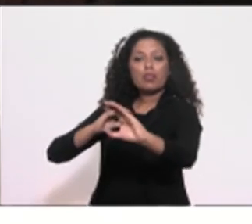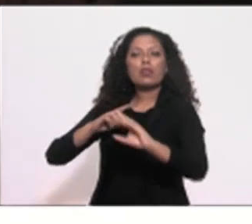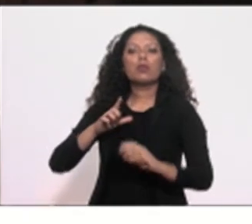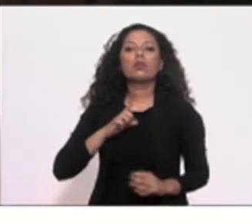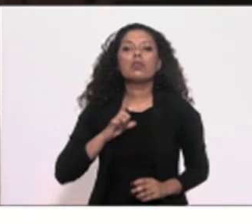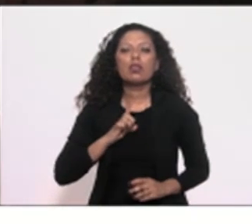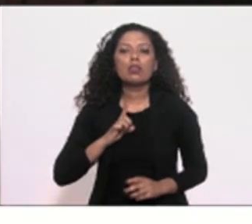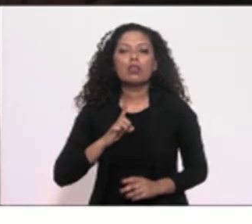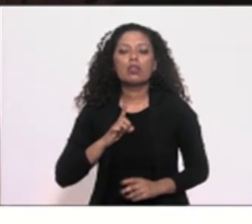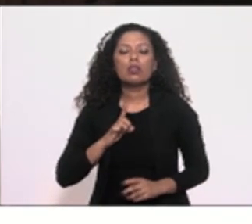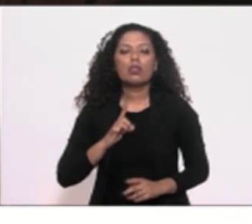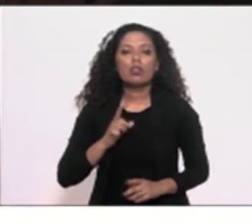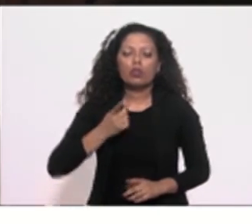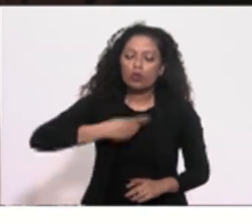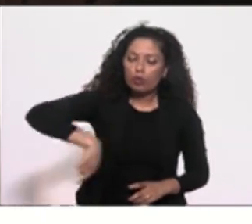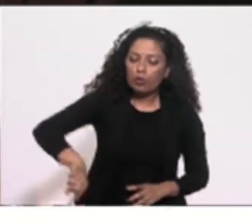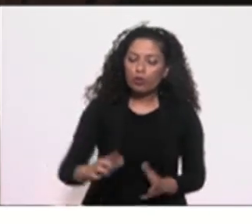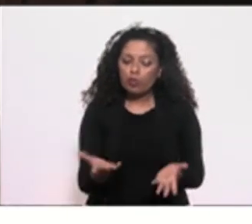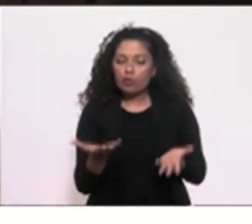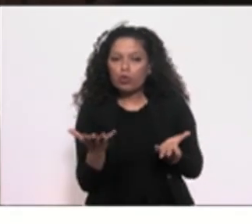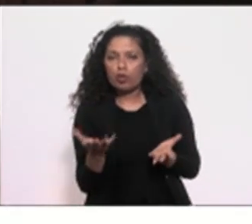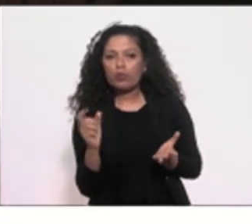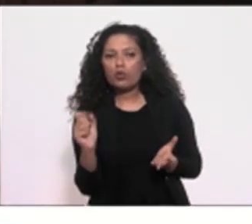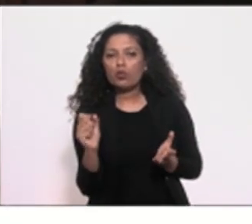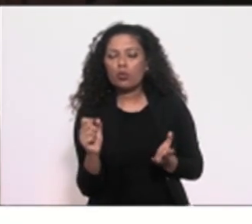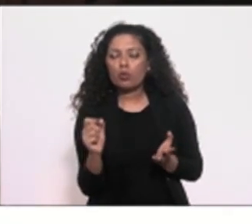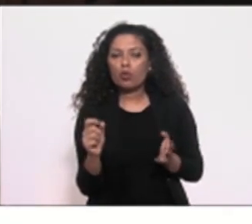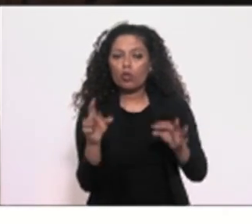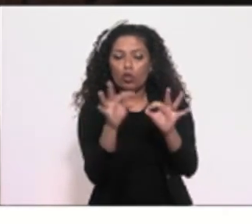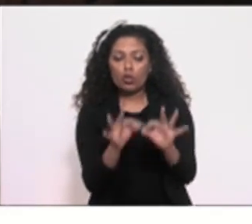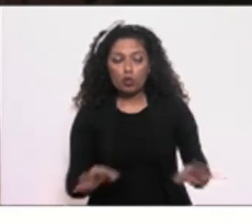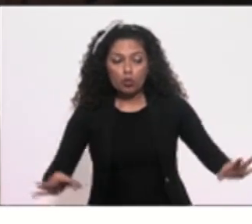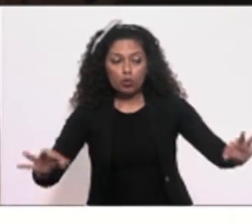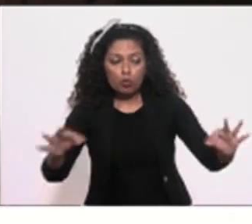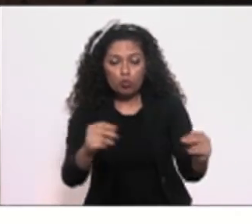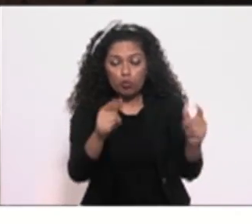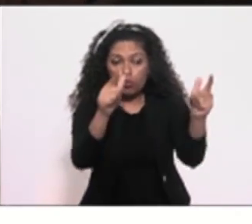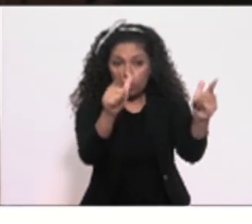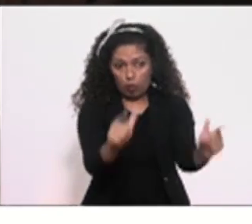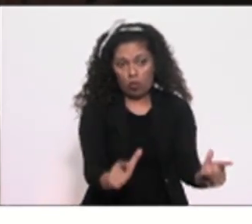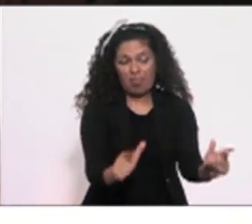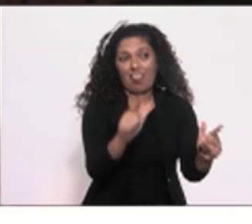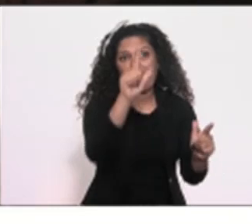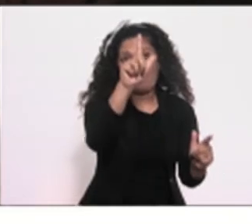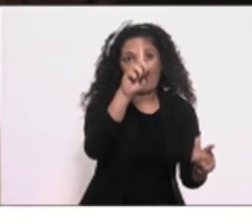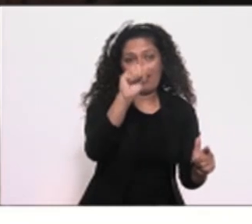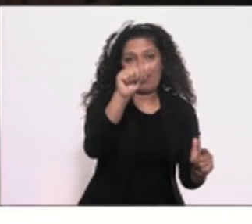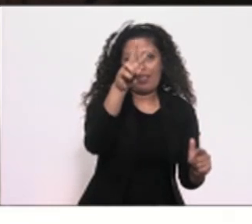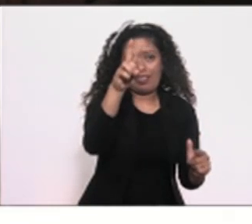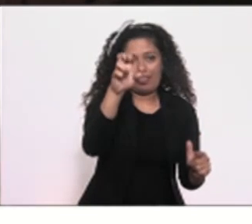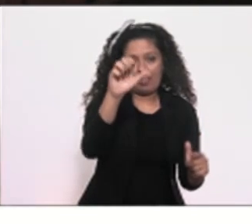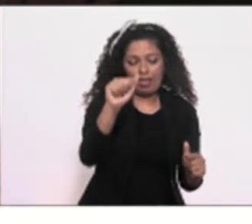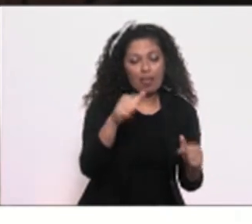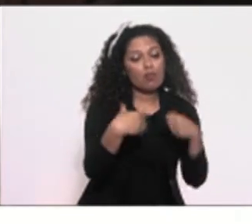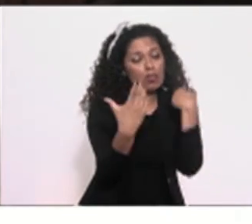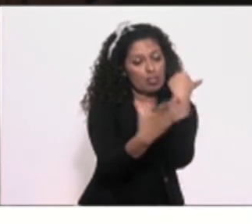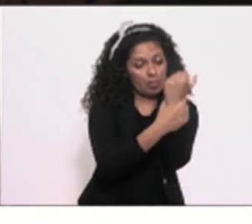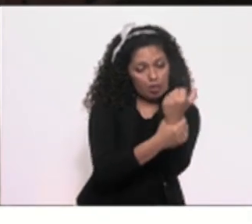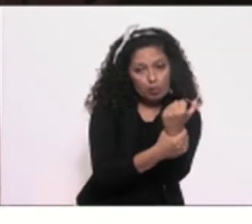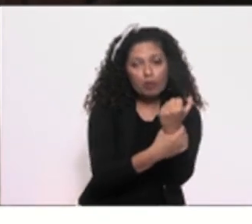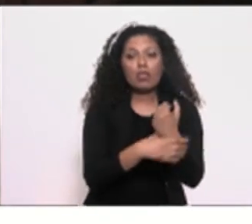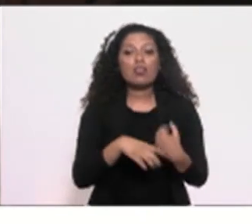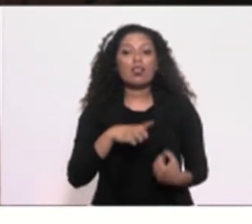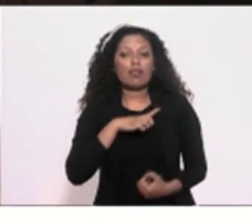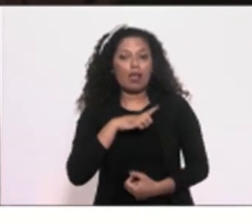queremos é que toda aquela região fique em insegurança e não se jogue